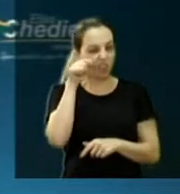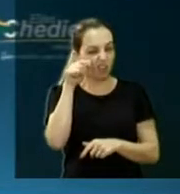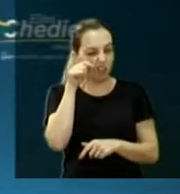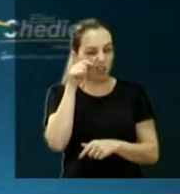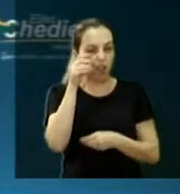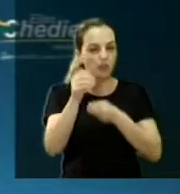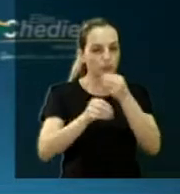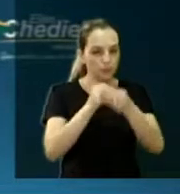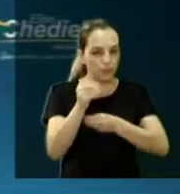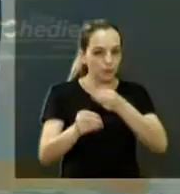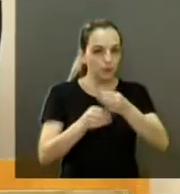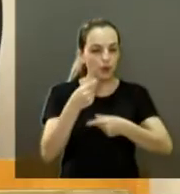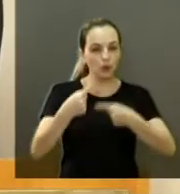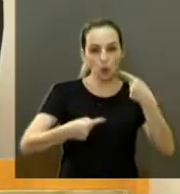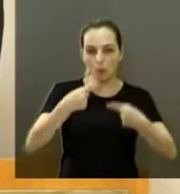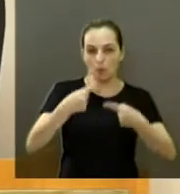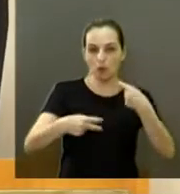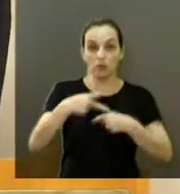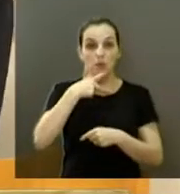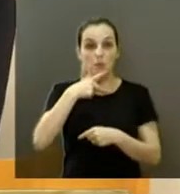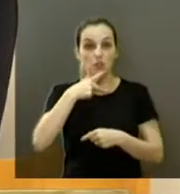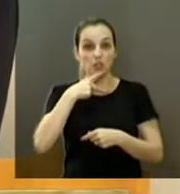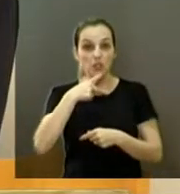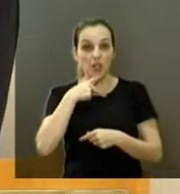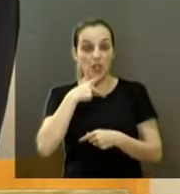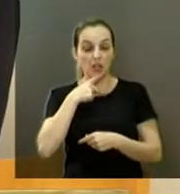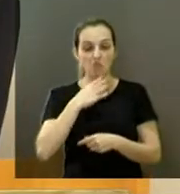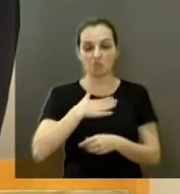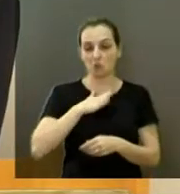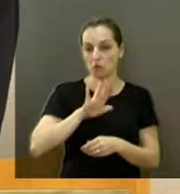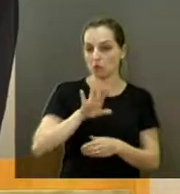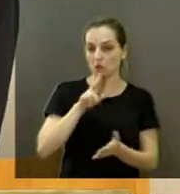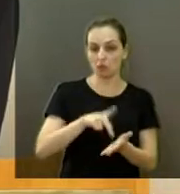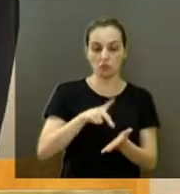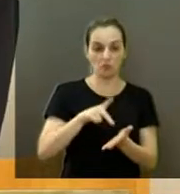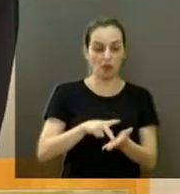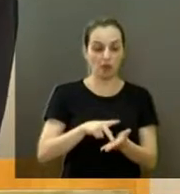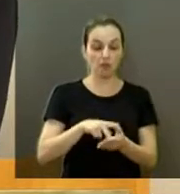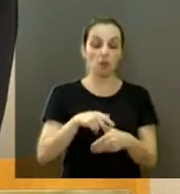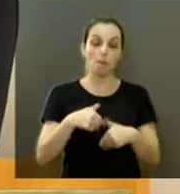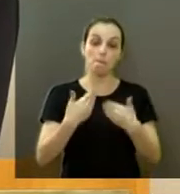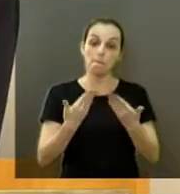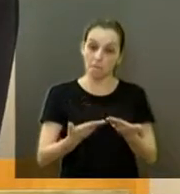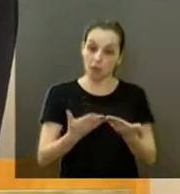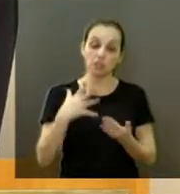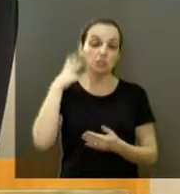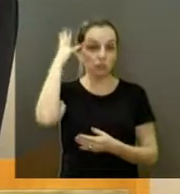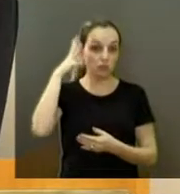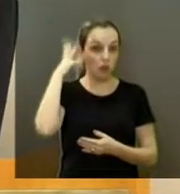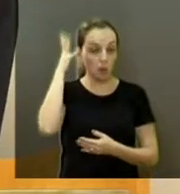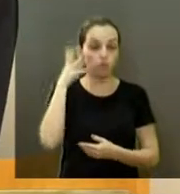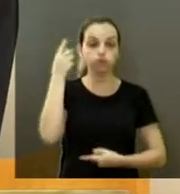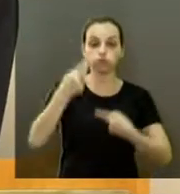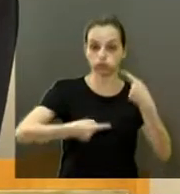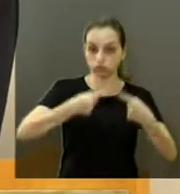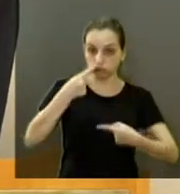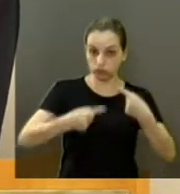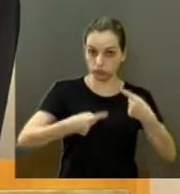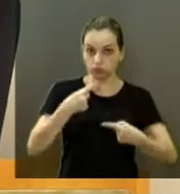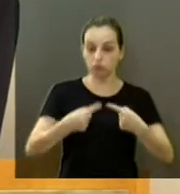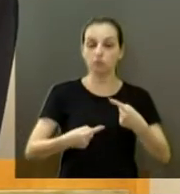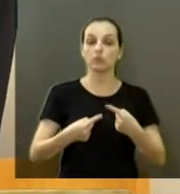meio. Isso, não gostei dessa participação política partidária, mas, em si, essa discussão tem que tirar